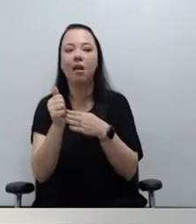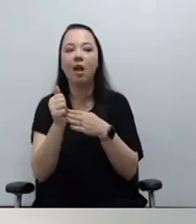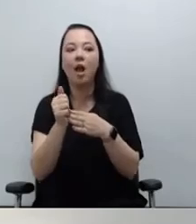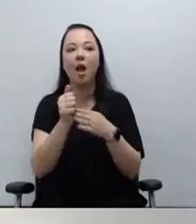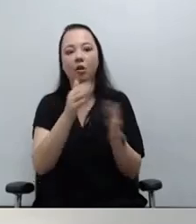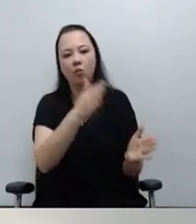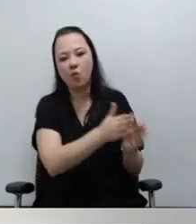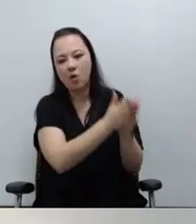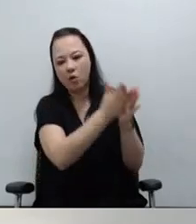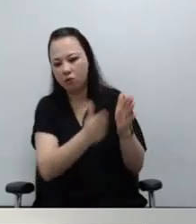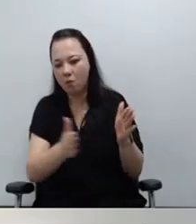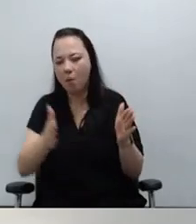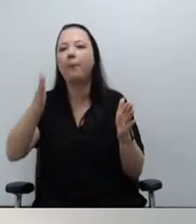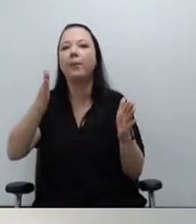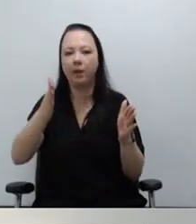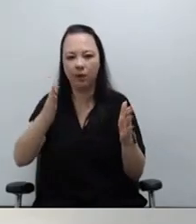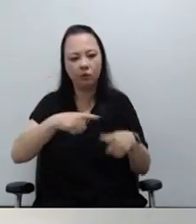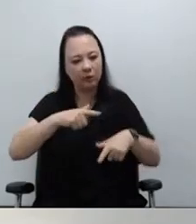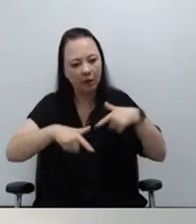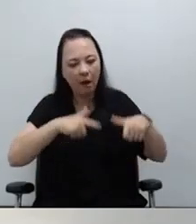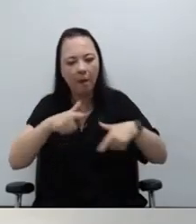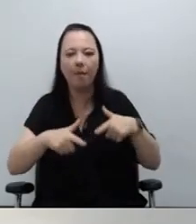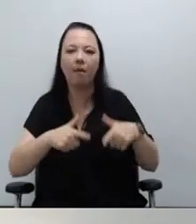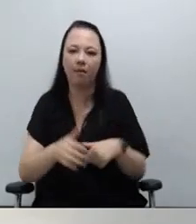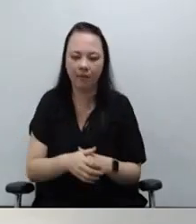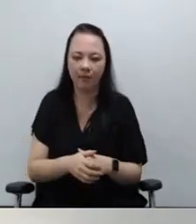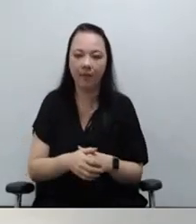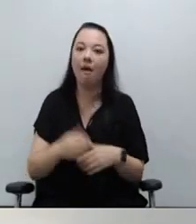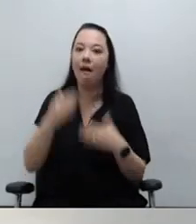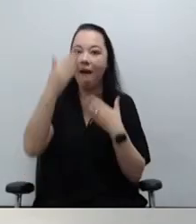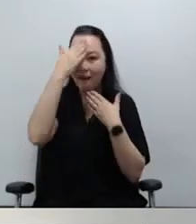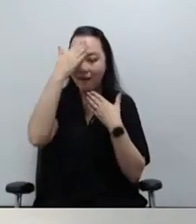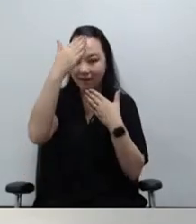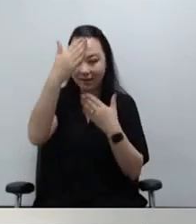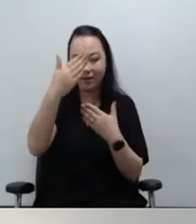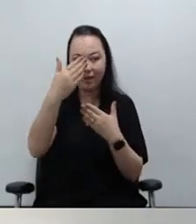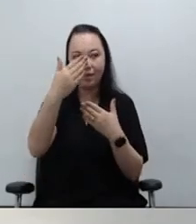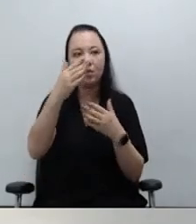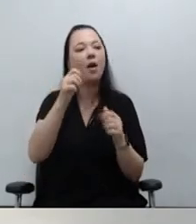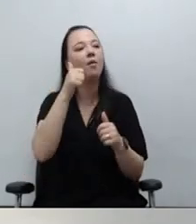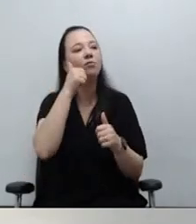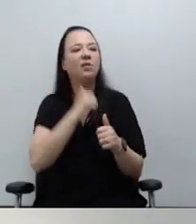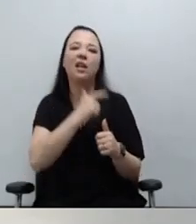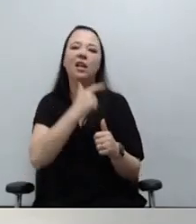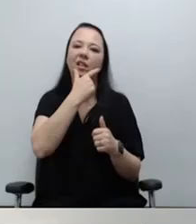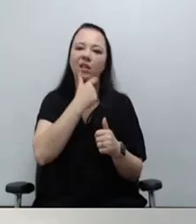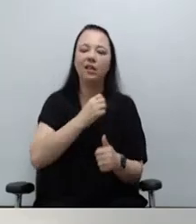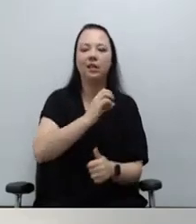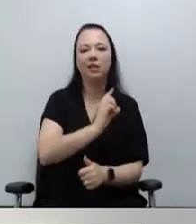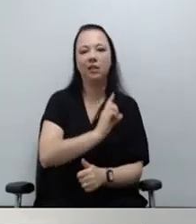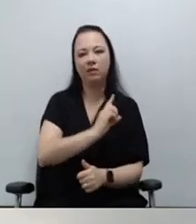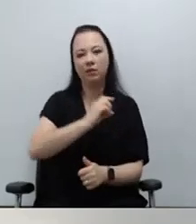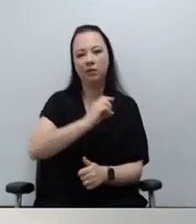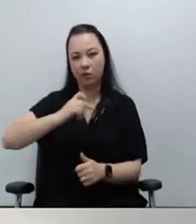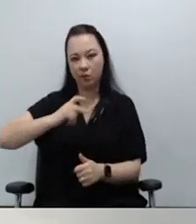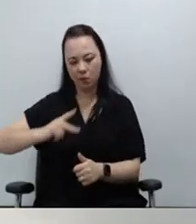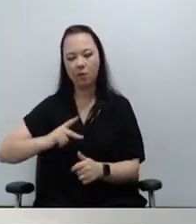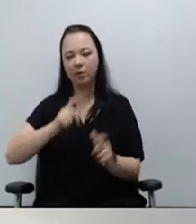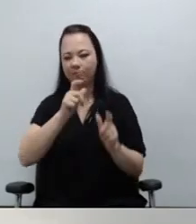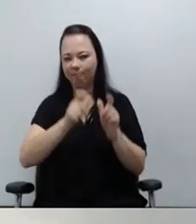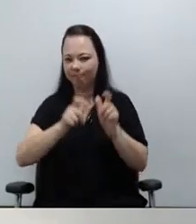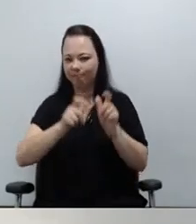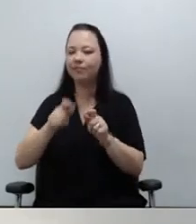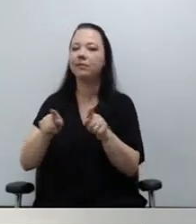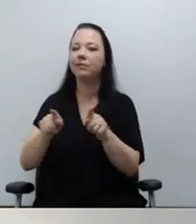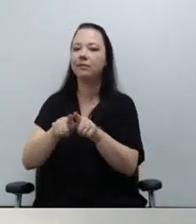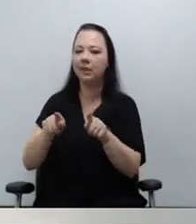e demonstrando o papel fundamental dos oficiais em nossa instituição. Agradecemos às defensoras e defensores que lá estiveram nossos agradecimentos